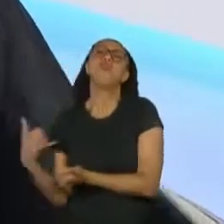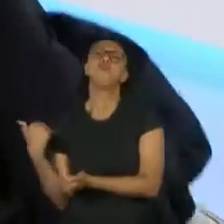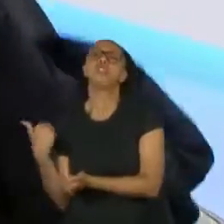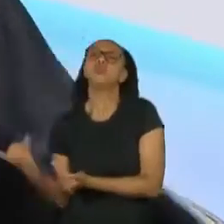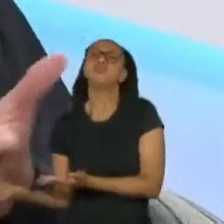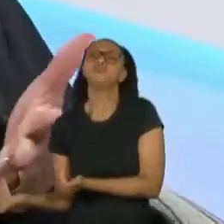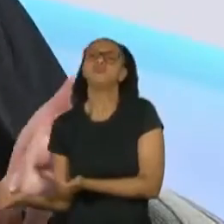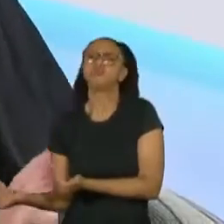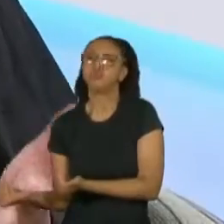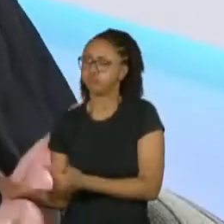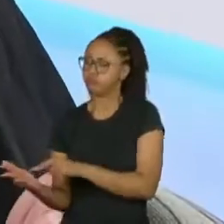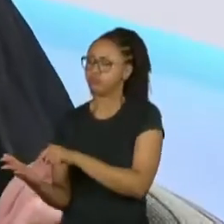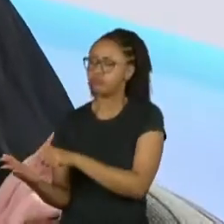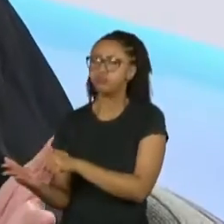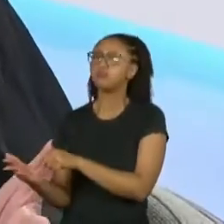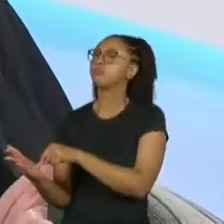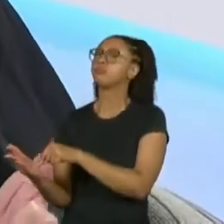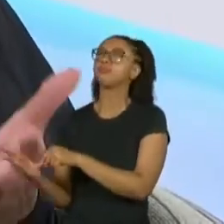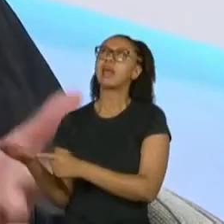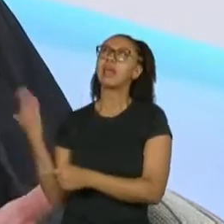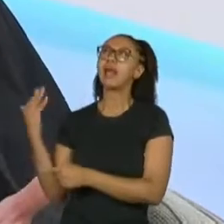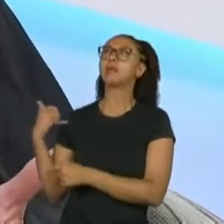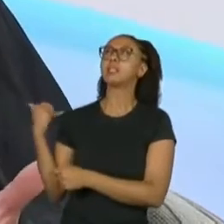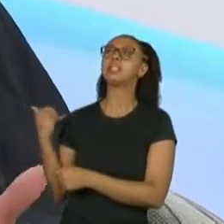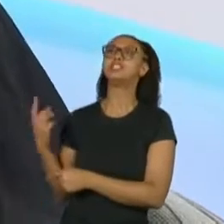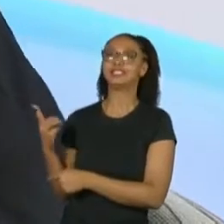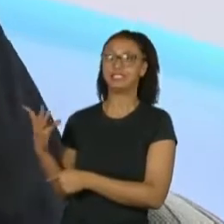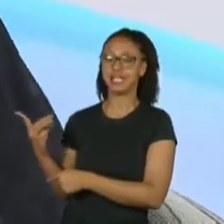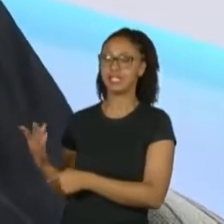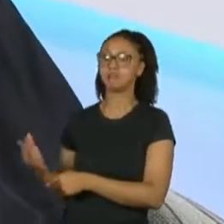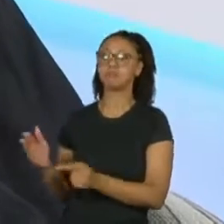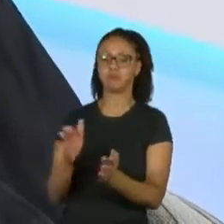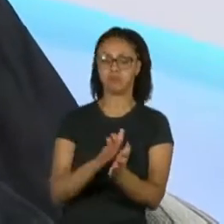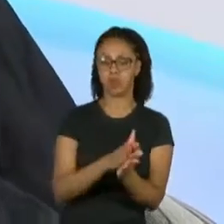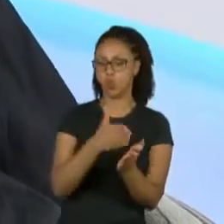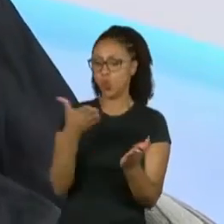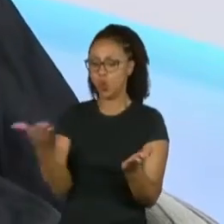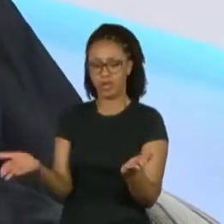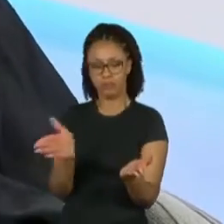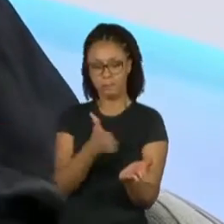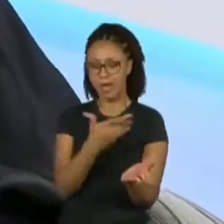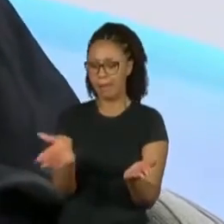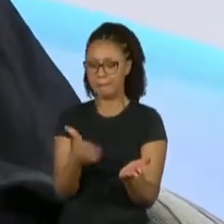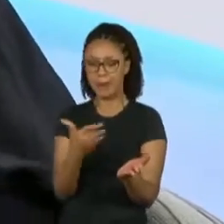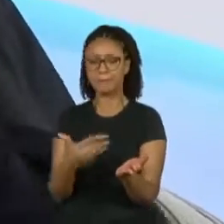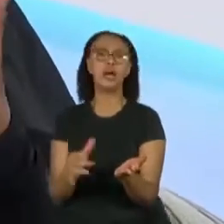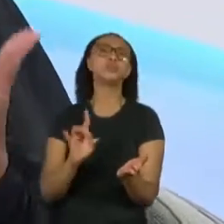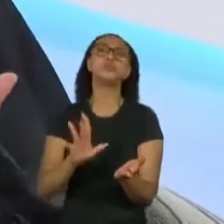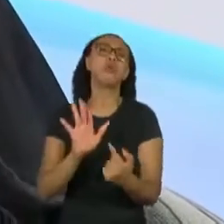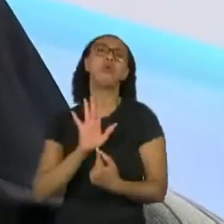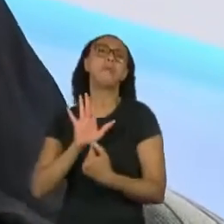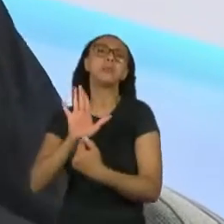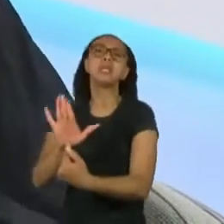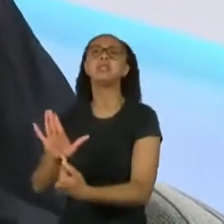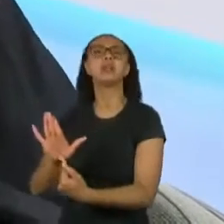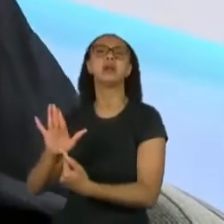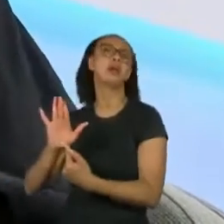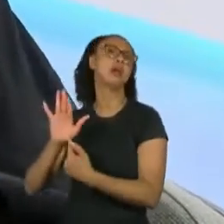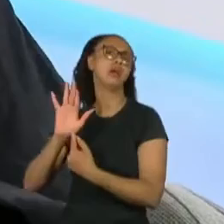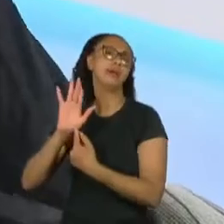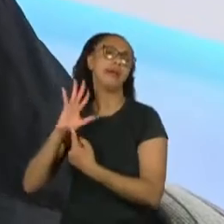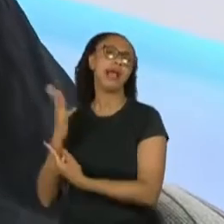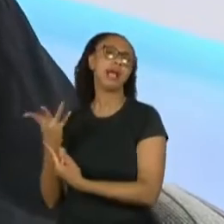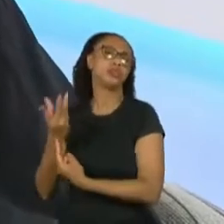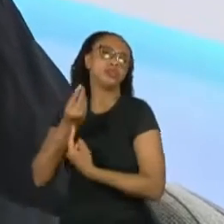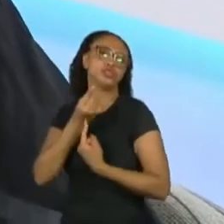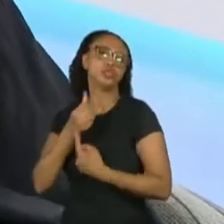Apresentando mesmo, olha, aqui estão os atores negros brasileiros. E aí depois, aí eu estava casada